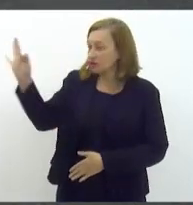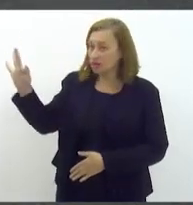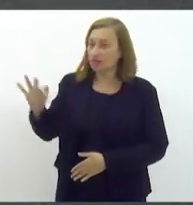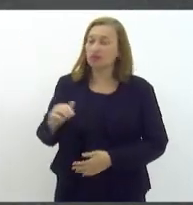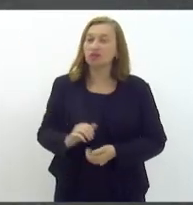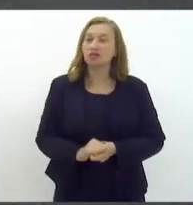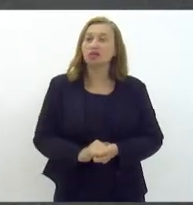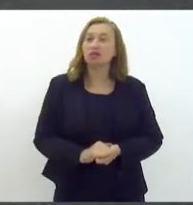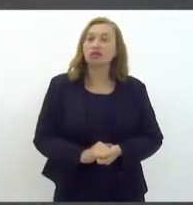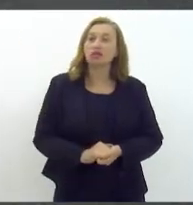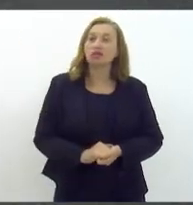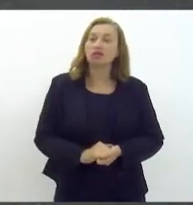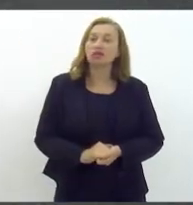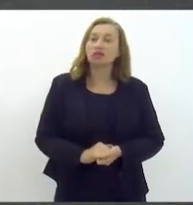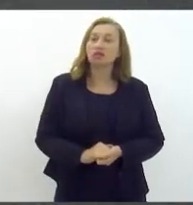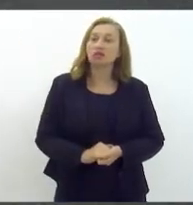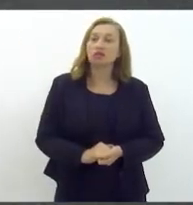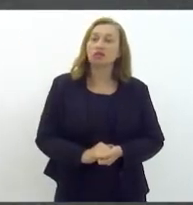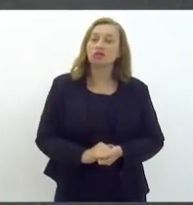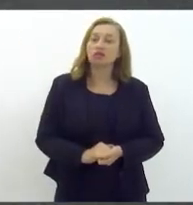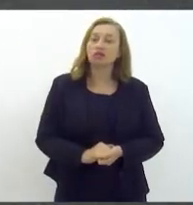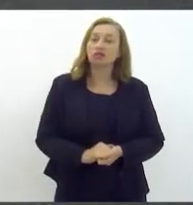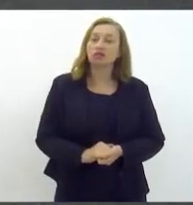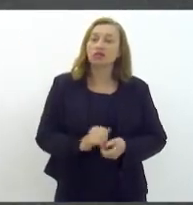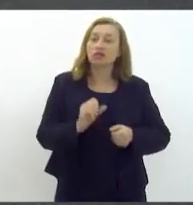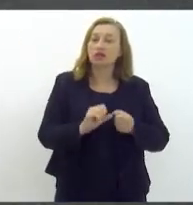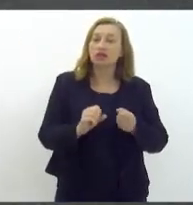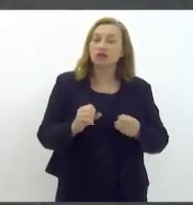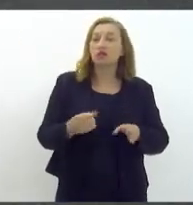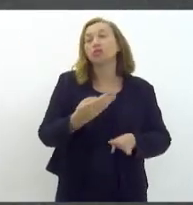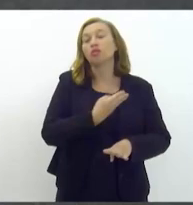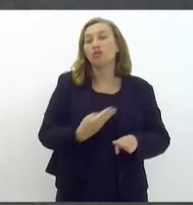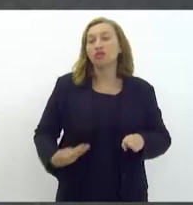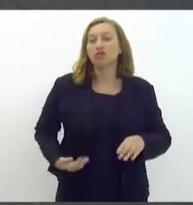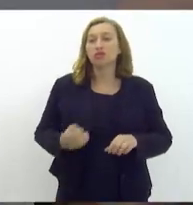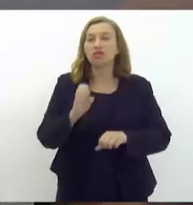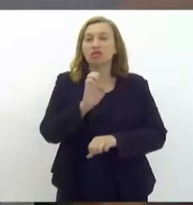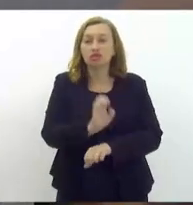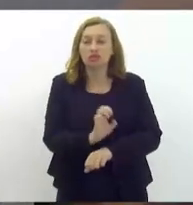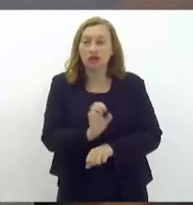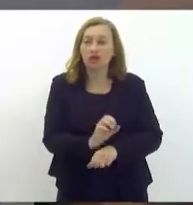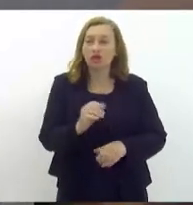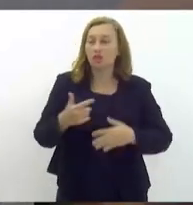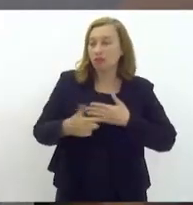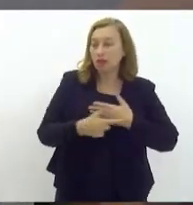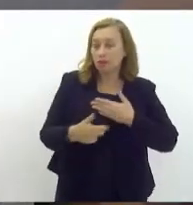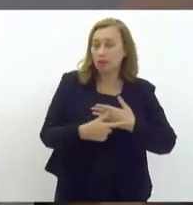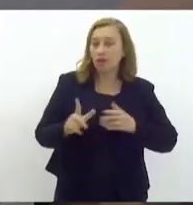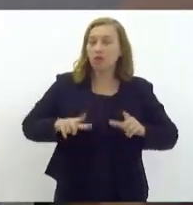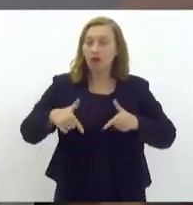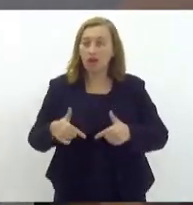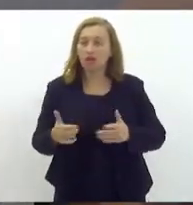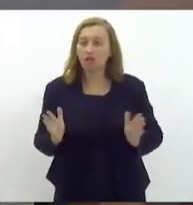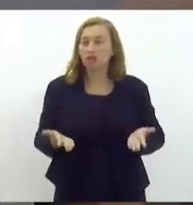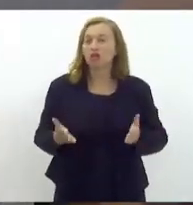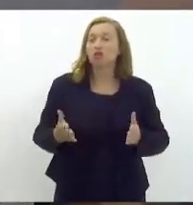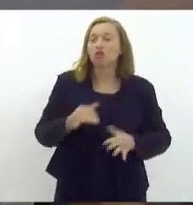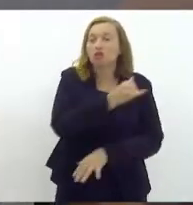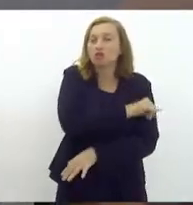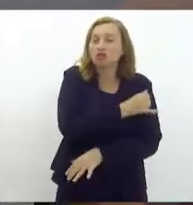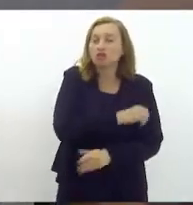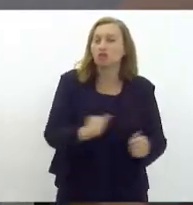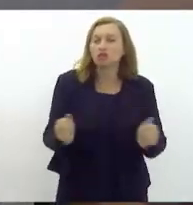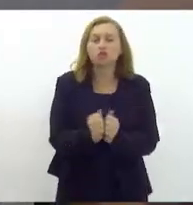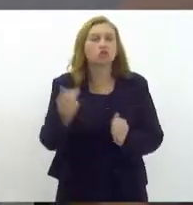garantindo que os governos estaduais façam o seu papel. O Rio de Janeiro, hoje, junto com São